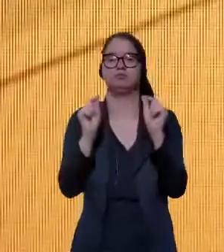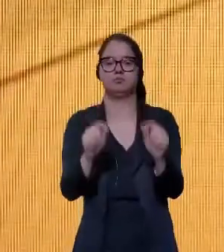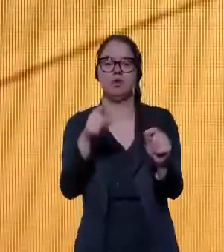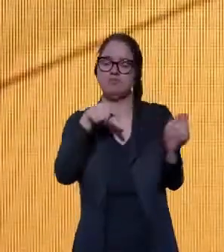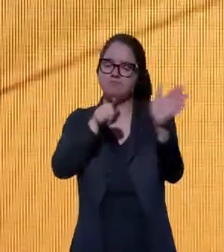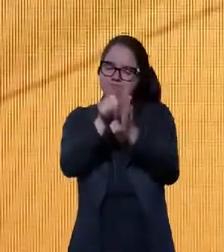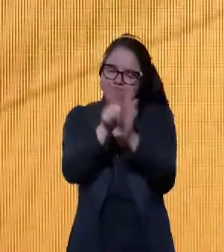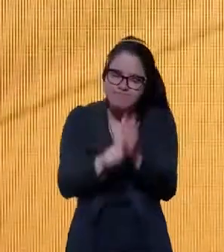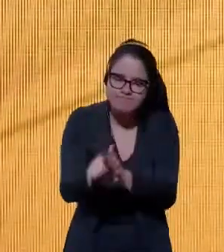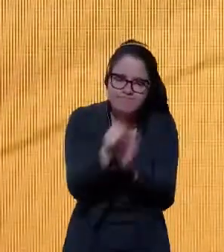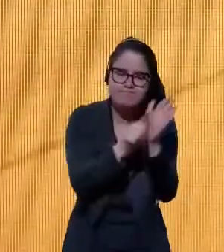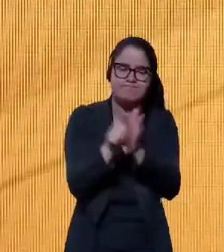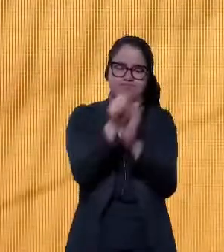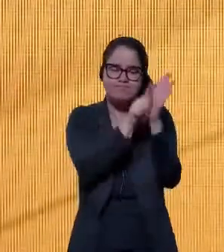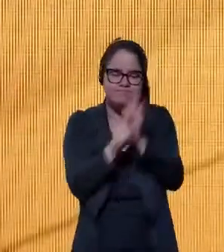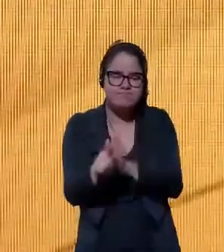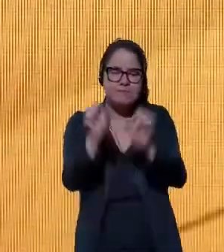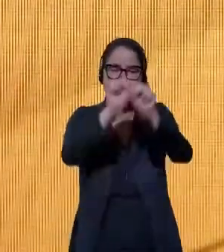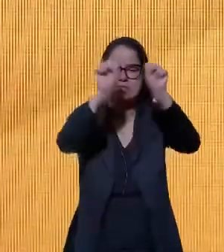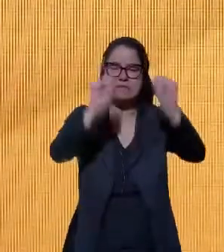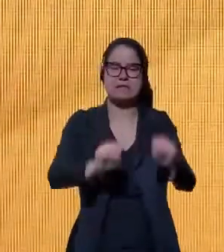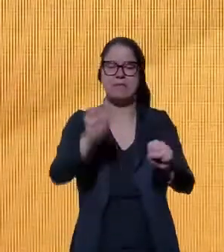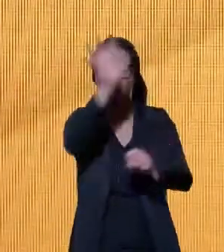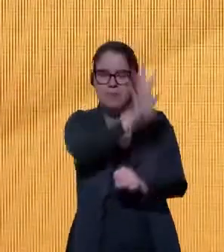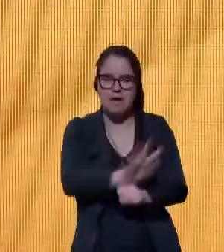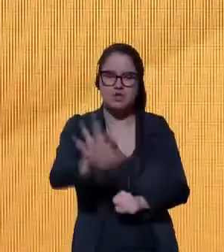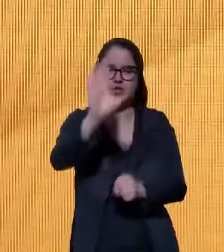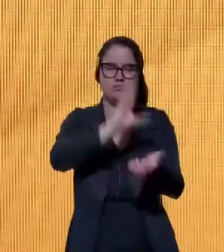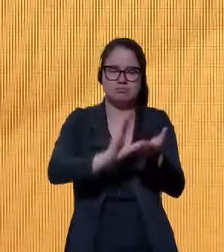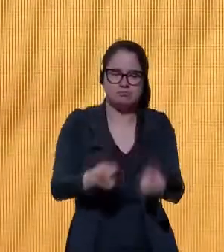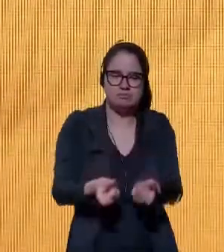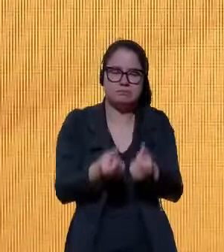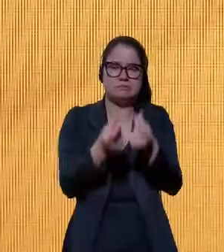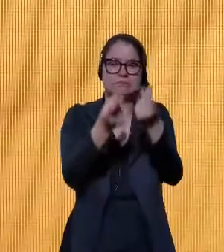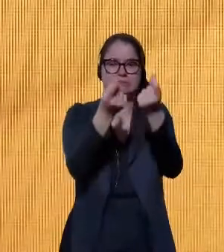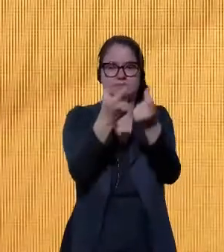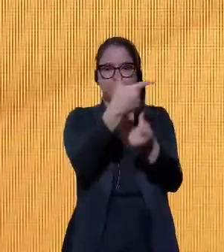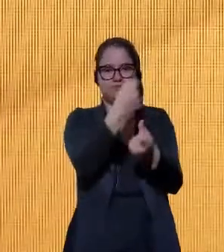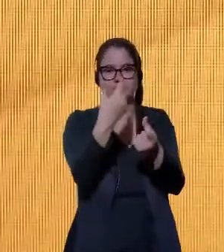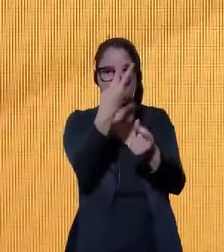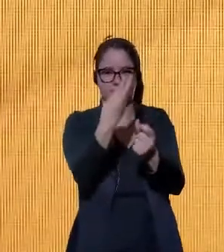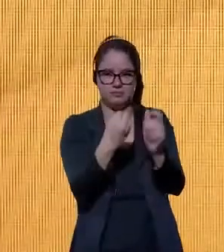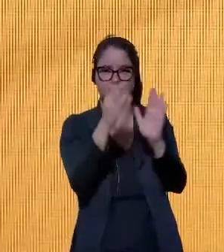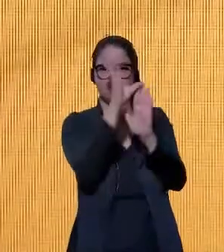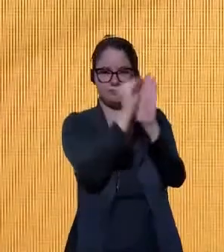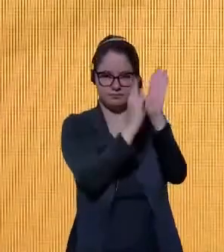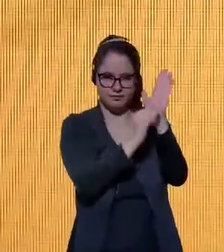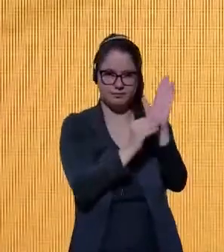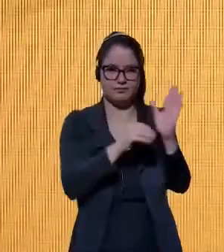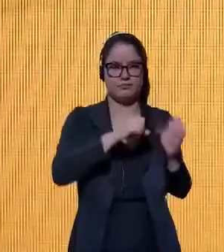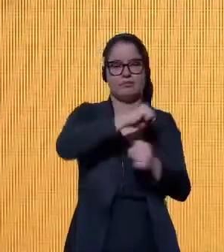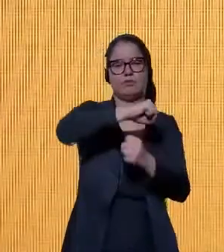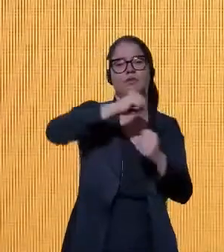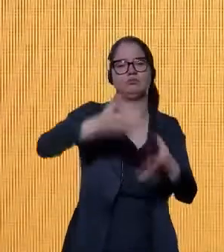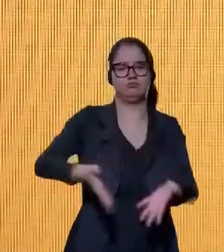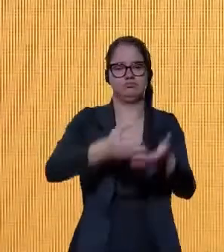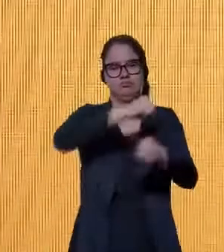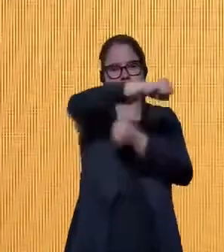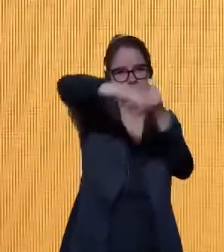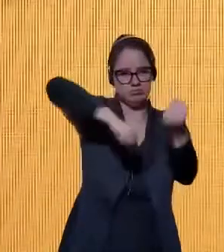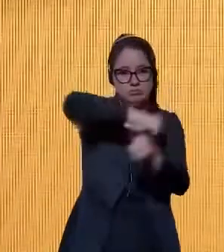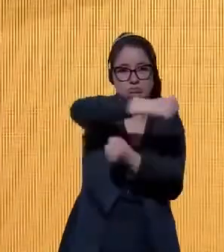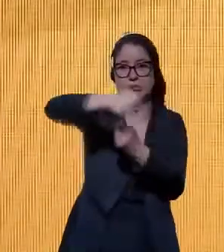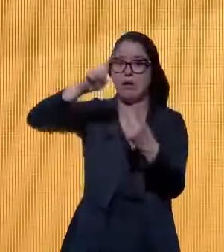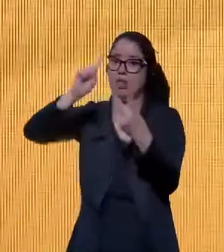diagnóstico do Sistema Nacional de Fomento na Agenda 2030 de Desenvolvimento Sustentável. E a segunda,